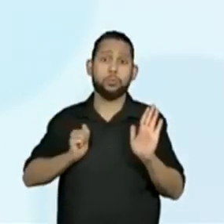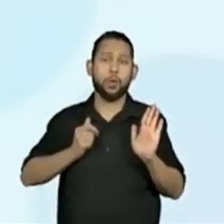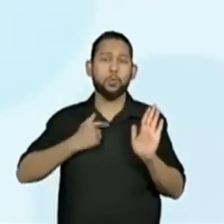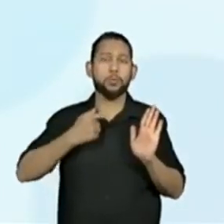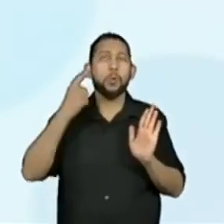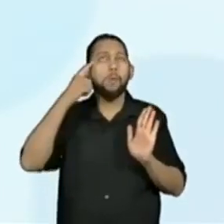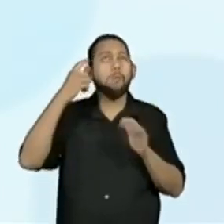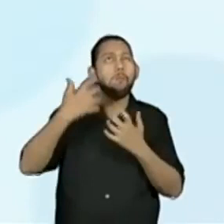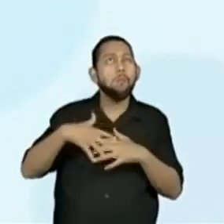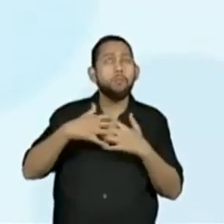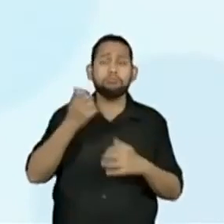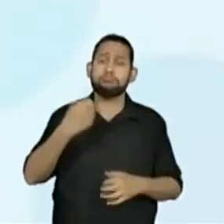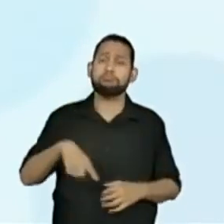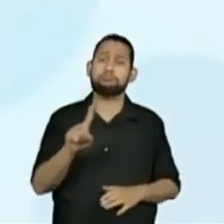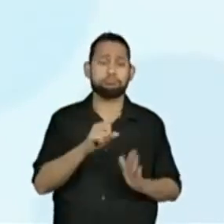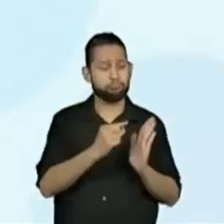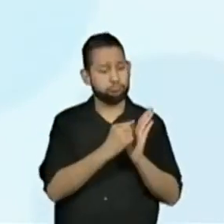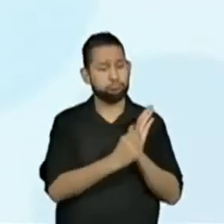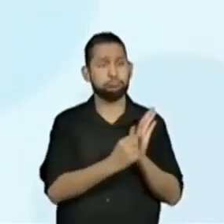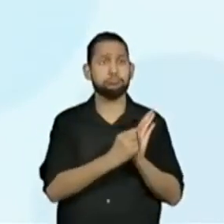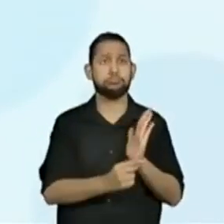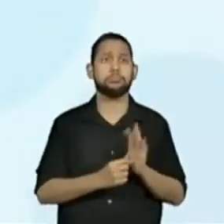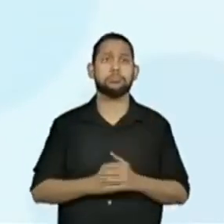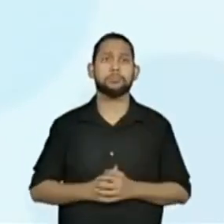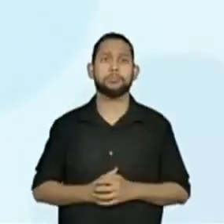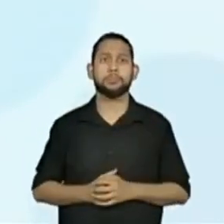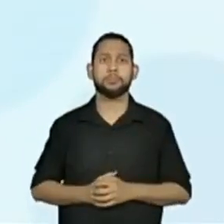informação. Ou qualquer objeto.